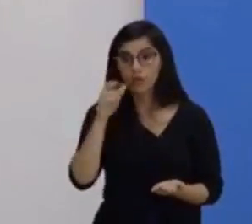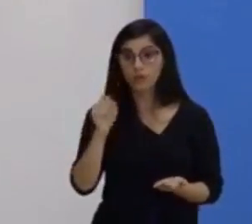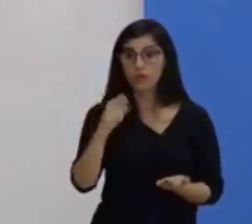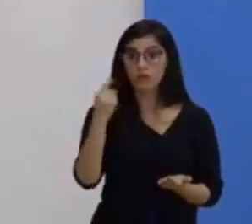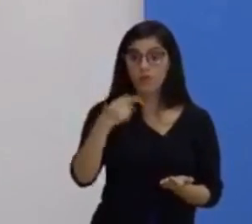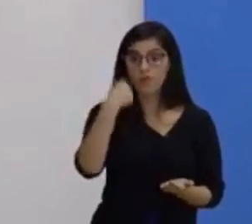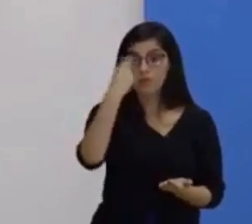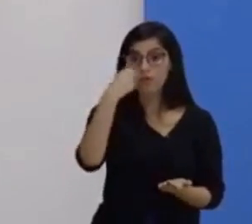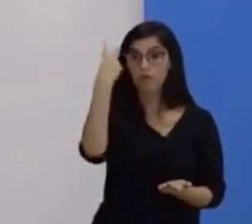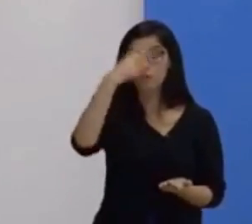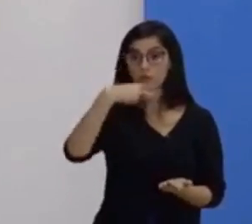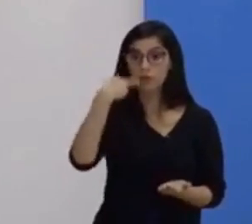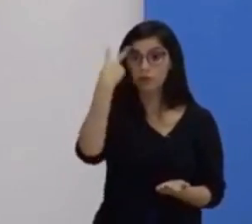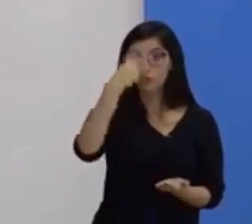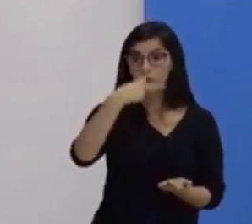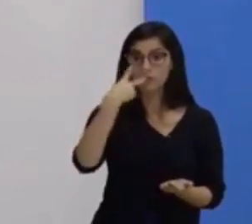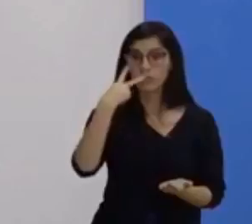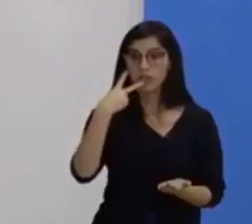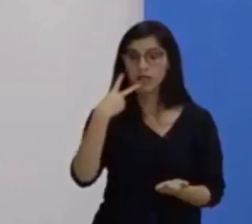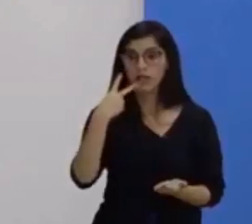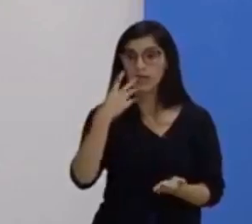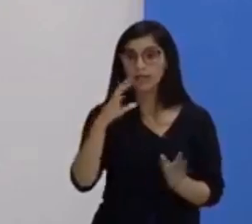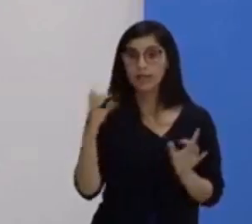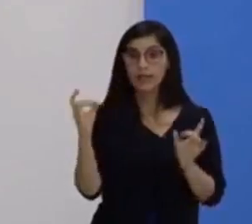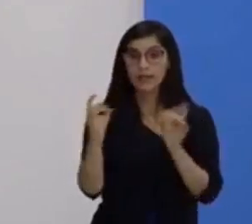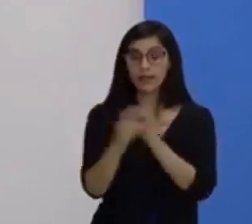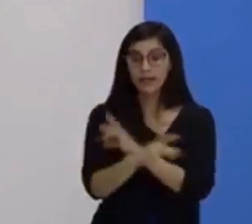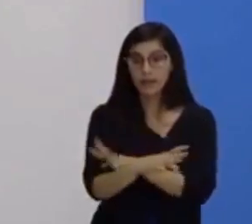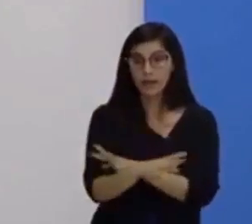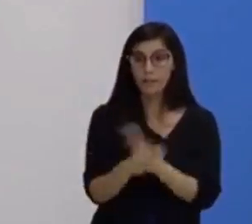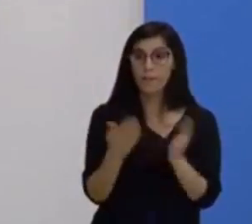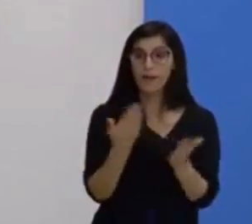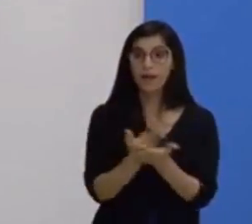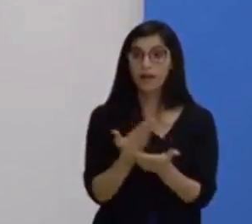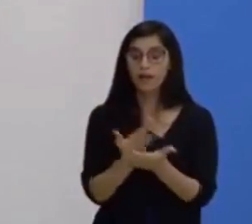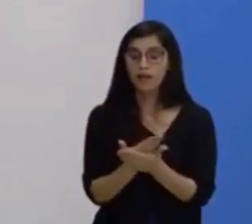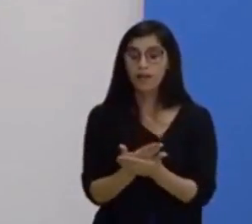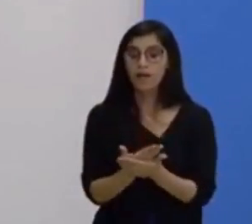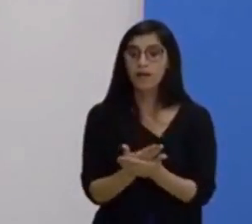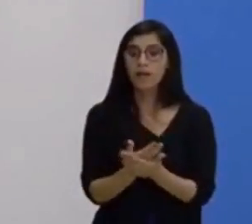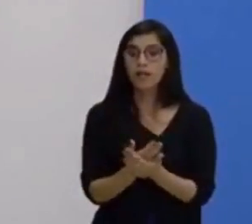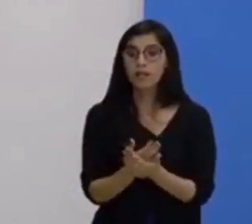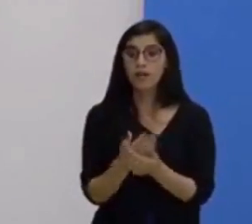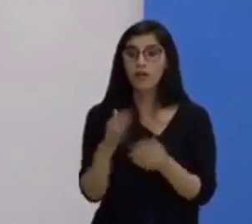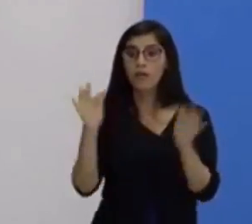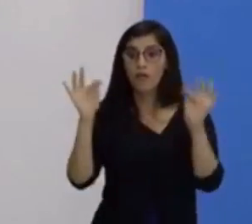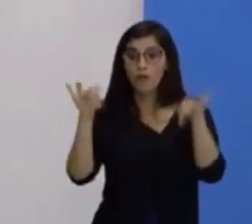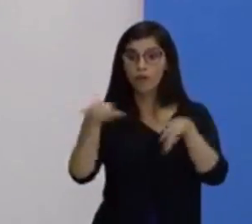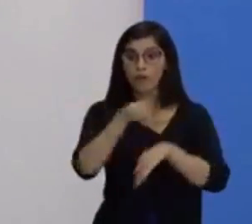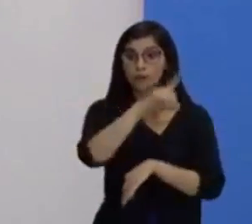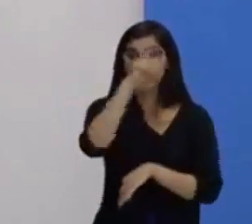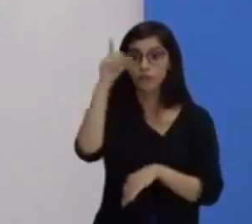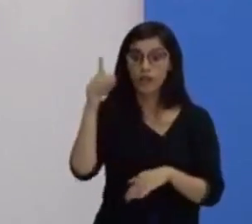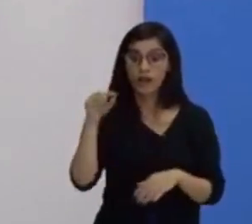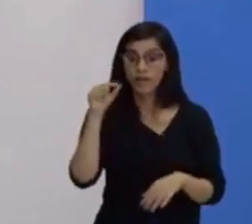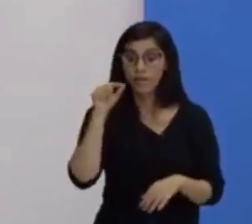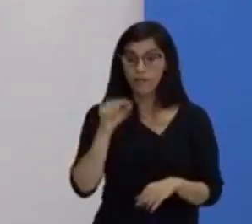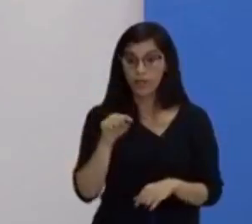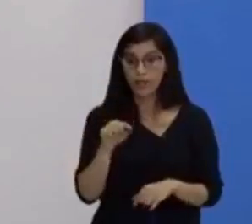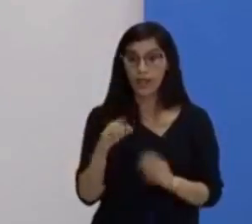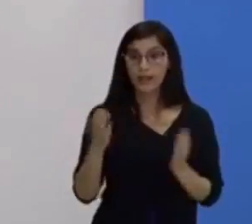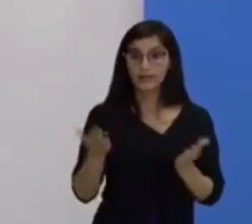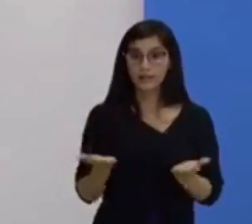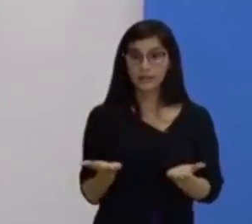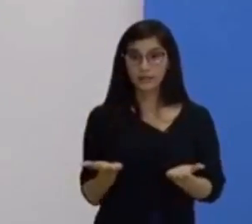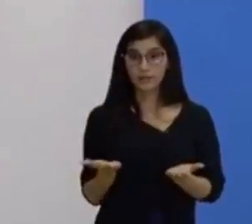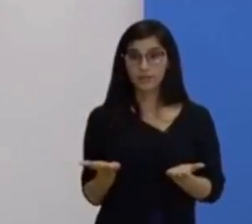2 horas. Até terminar a sua aula e até o fim do dia. Você consegue ficar com este